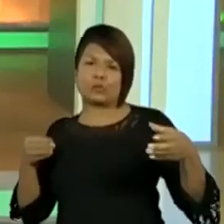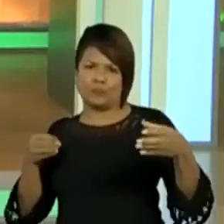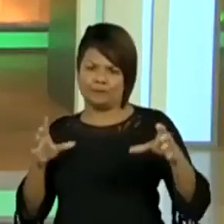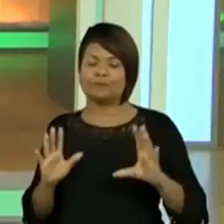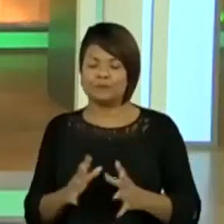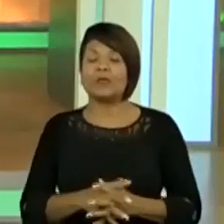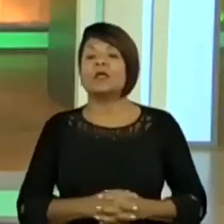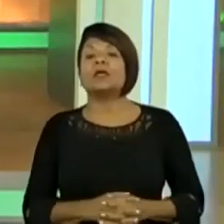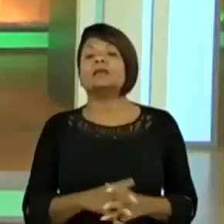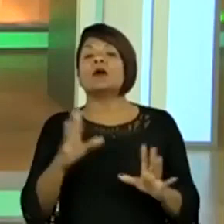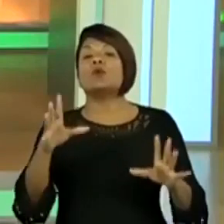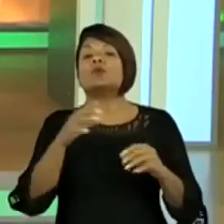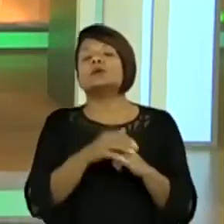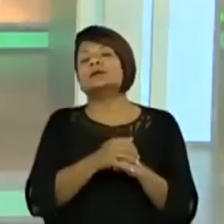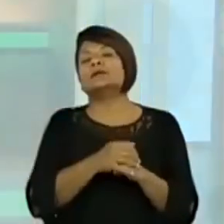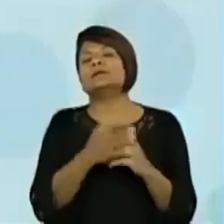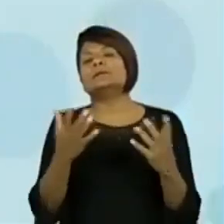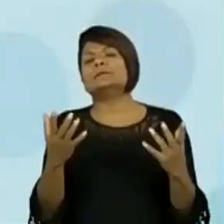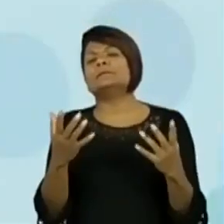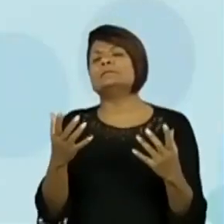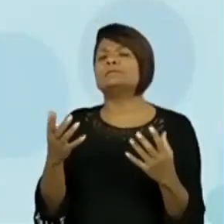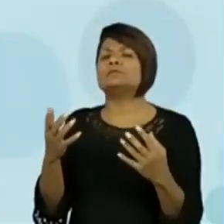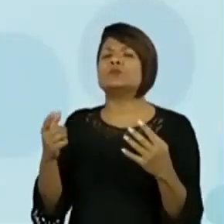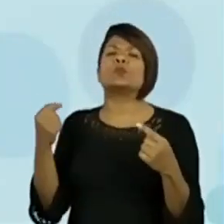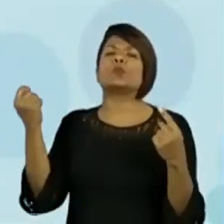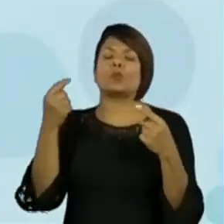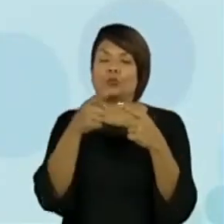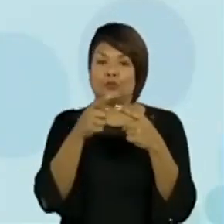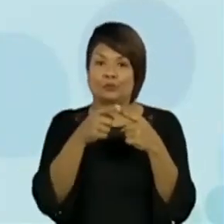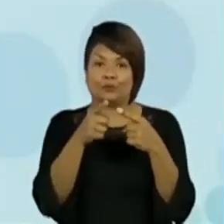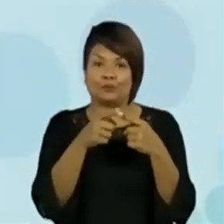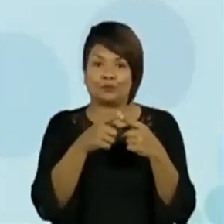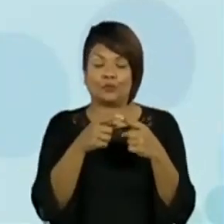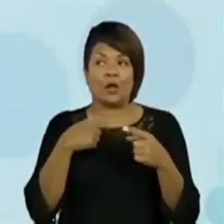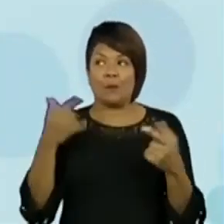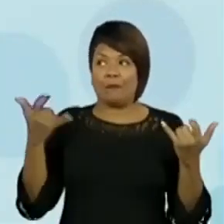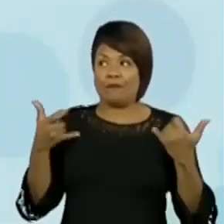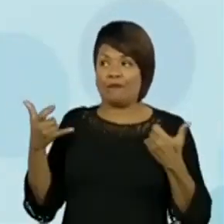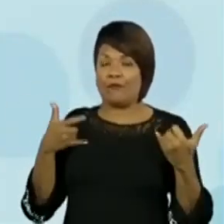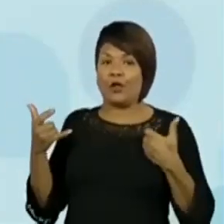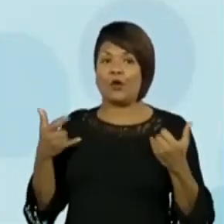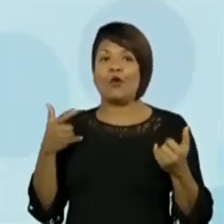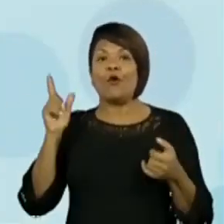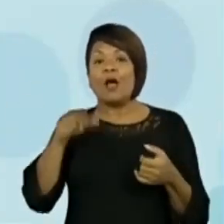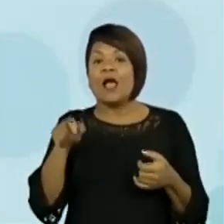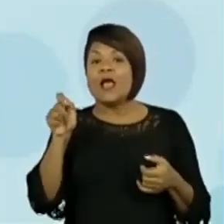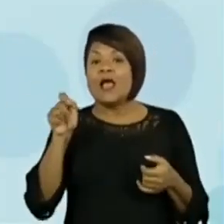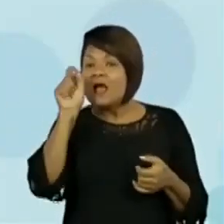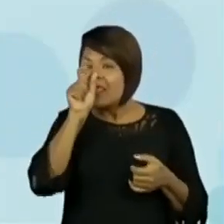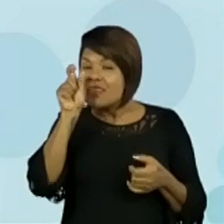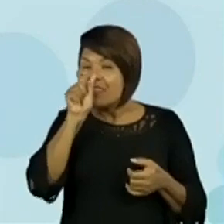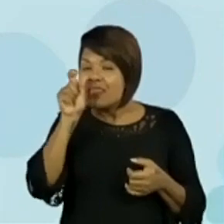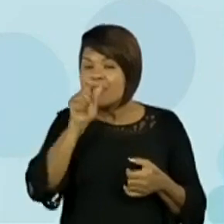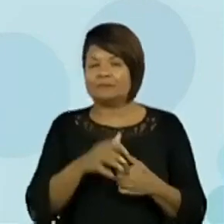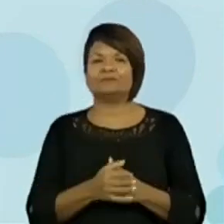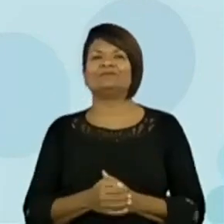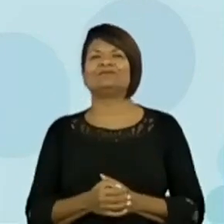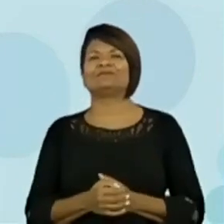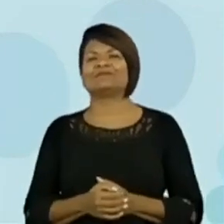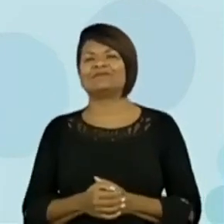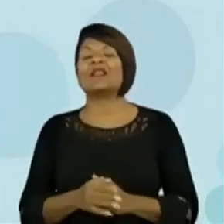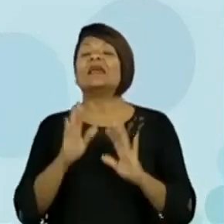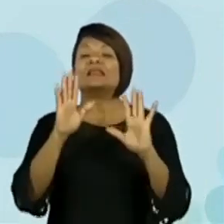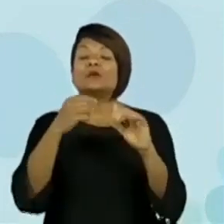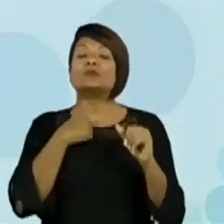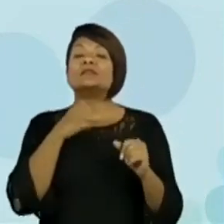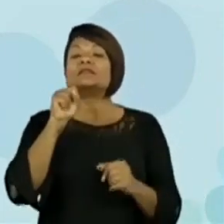Saneamento básico, olha só, o professor já está viajando aqui. Ó, olha o que eu descobri hoje. O oráculo me falou que isso aqui é uma borrachinha pequena. Olha que bonitinho, cara. Vamos discutir, então, aqui